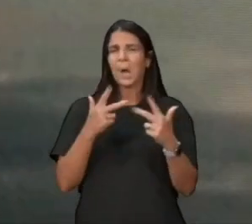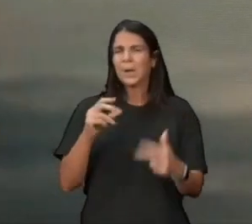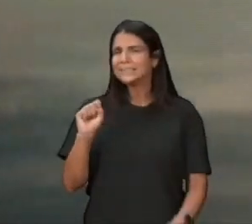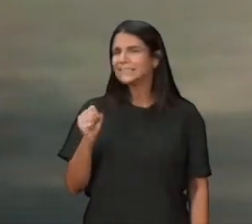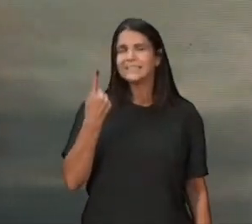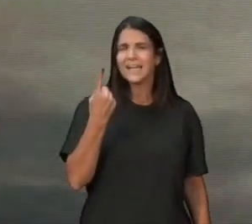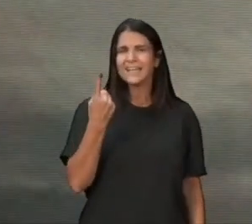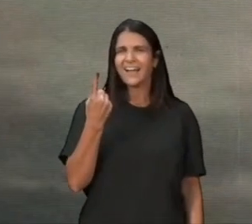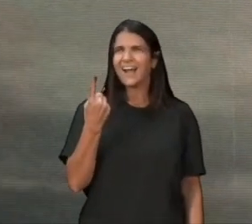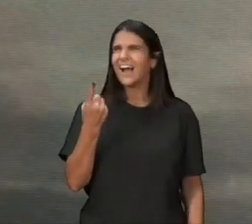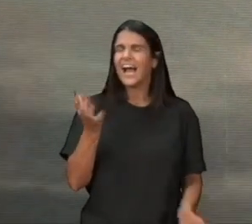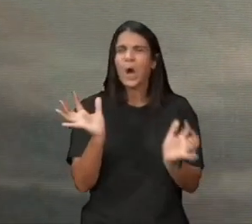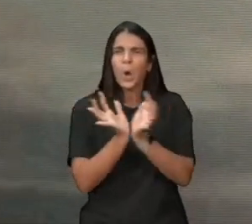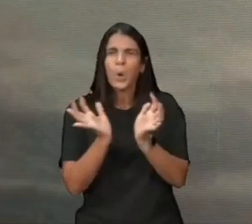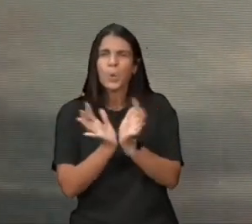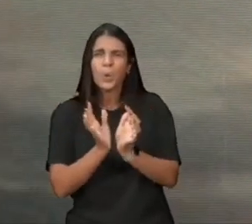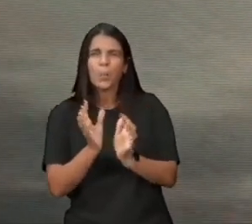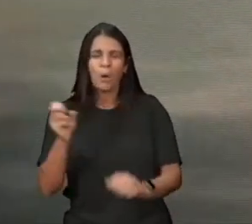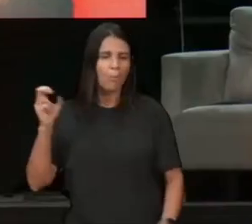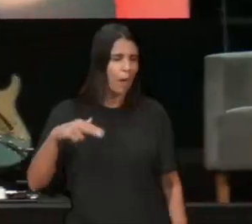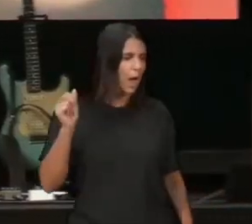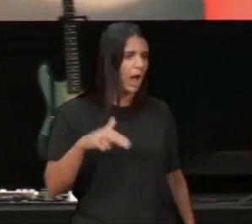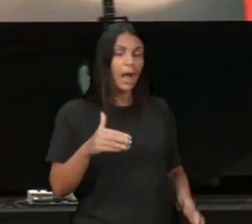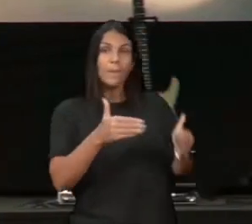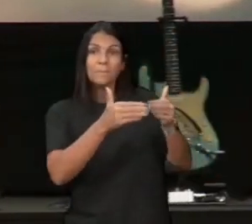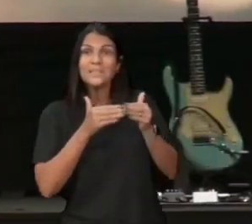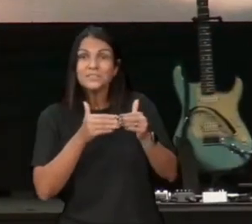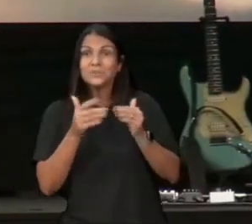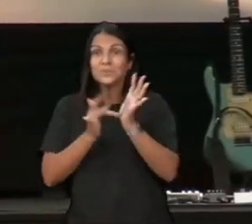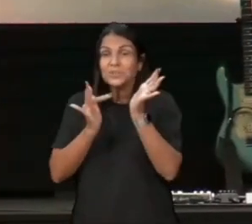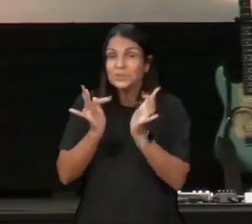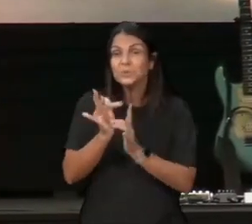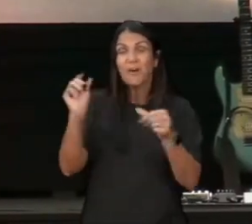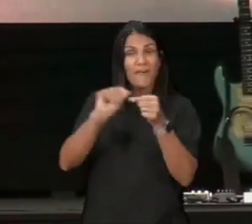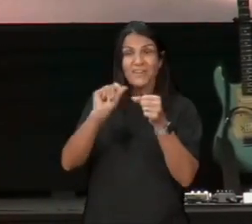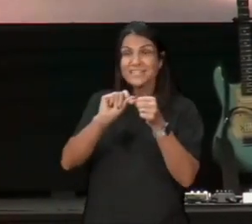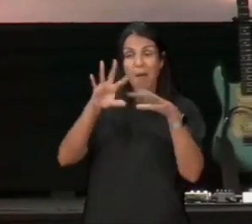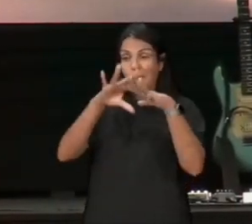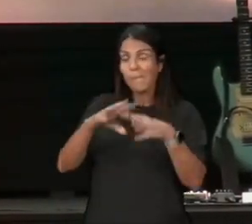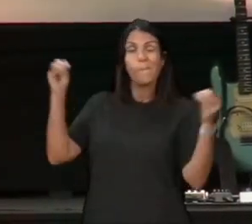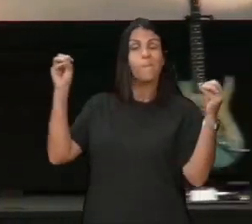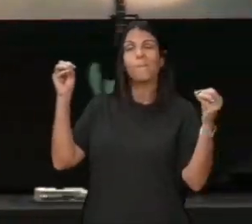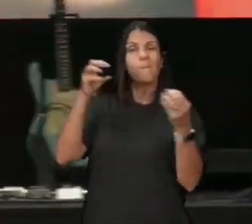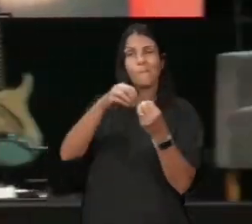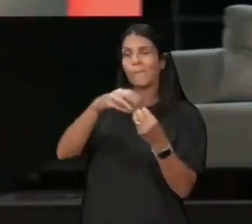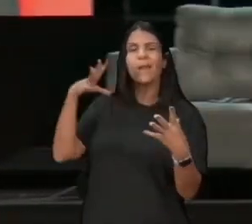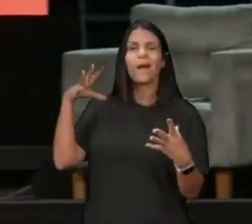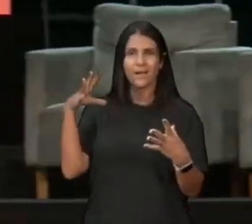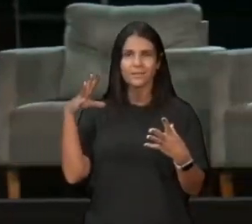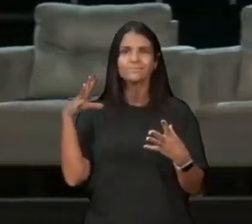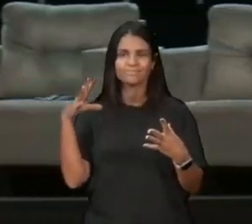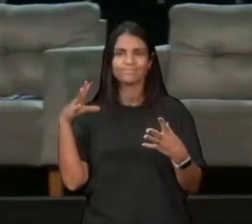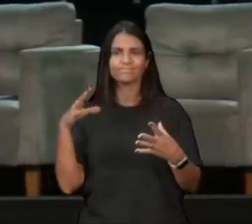milagre, gente, as autoridades religiosas, por onde Jesus passava, ficavam zangados, ainda mais quando